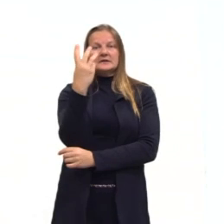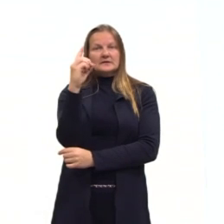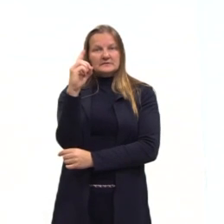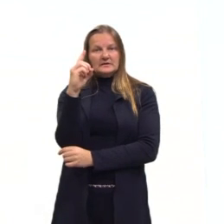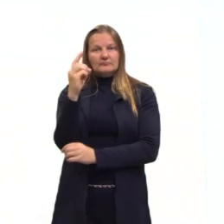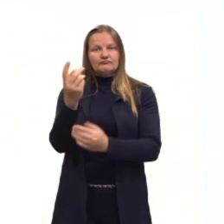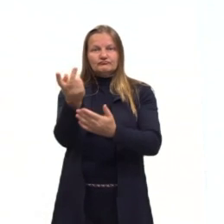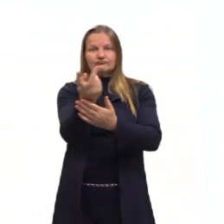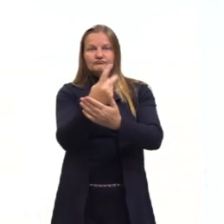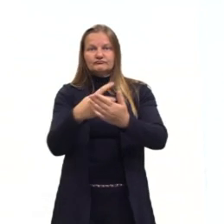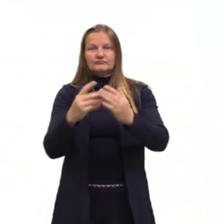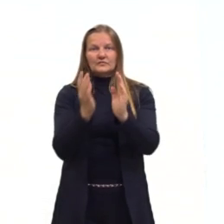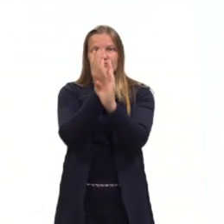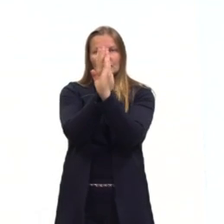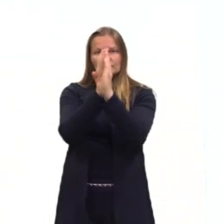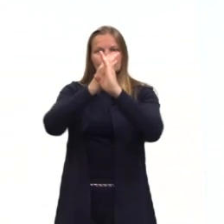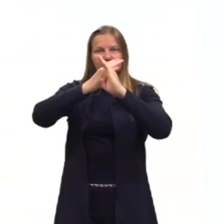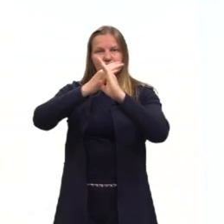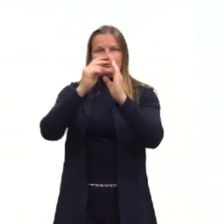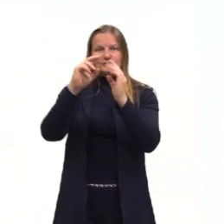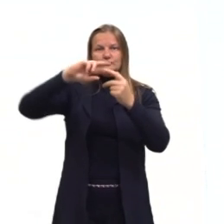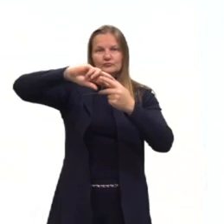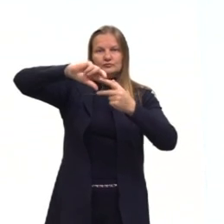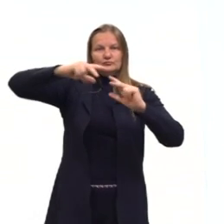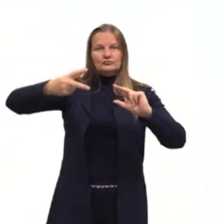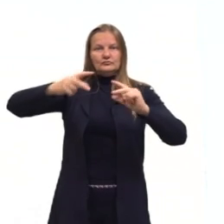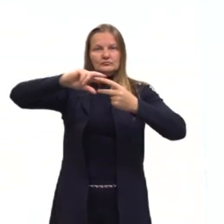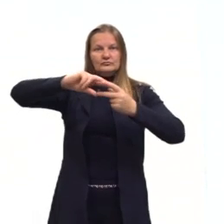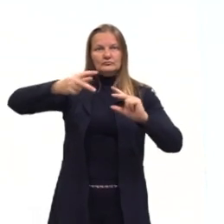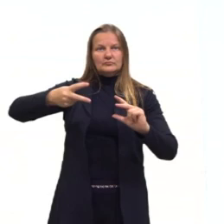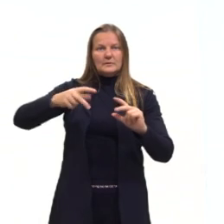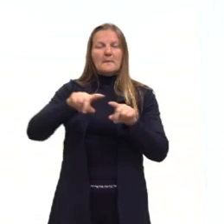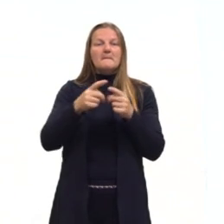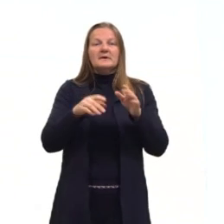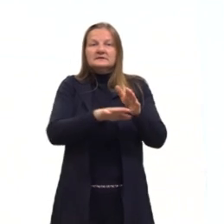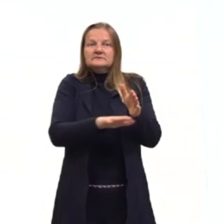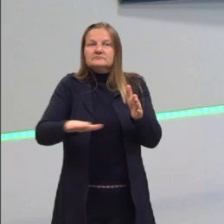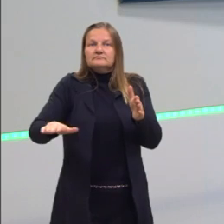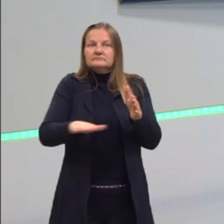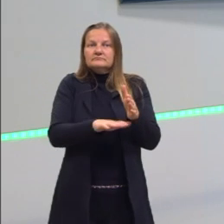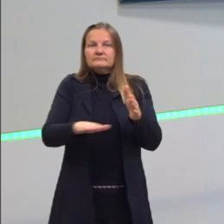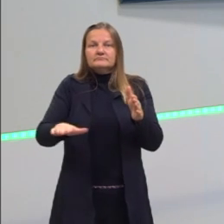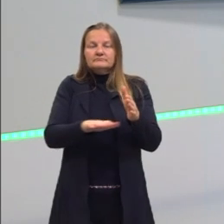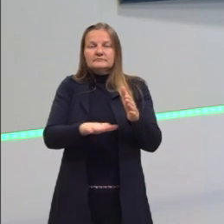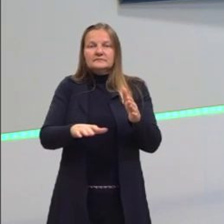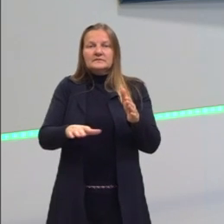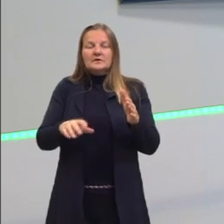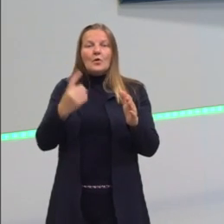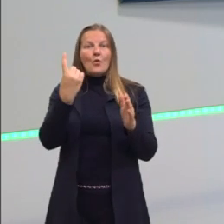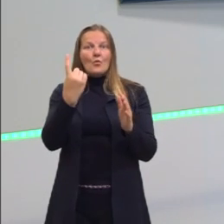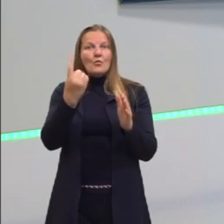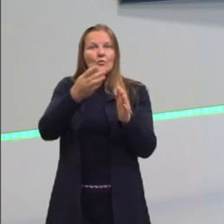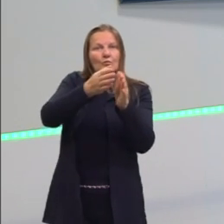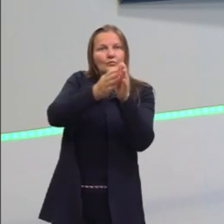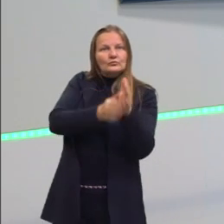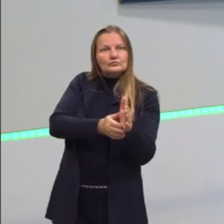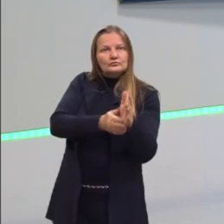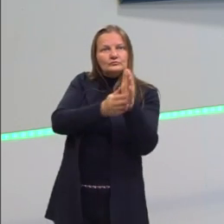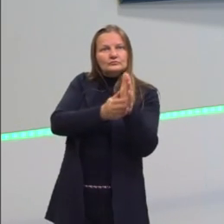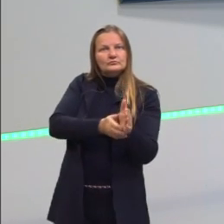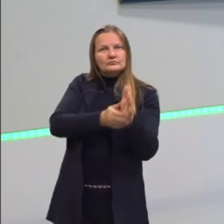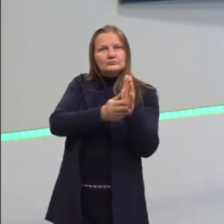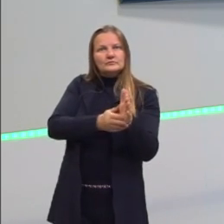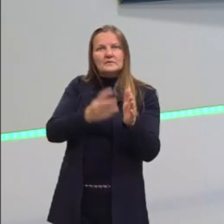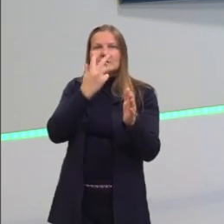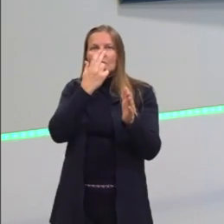ela fica no espaço. Mas, quando eu pego um plano e coloco sobre um dos lados, igual a gente tem aqui na